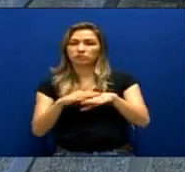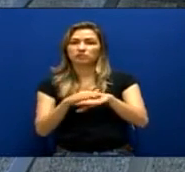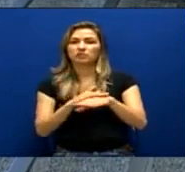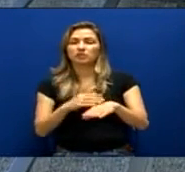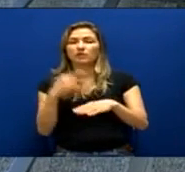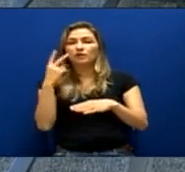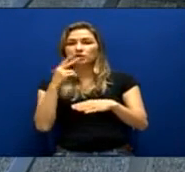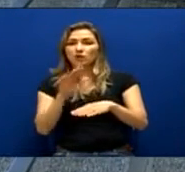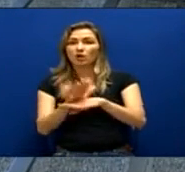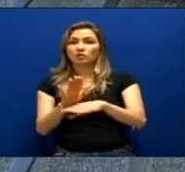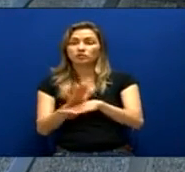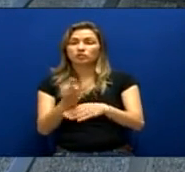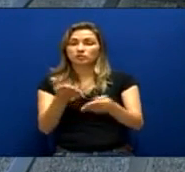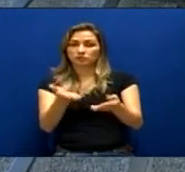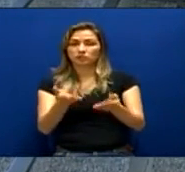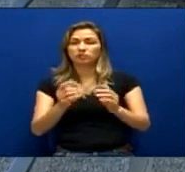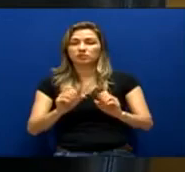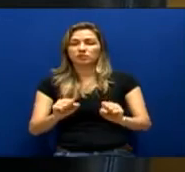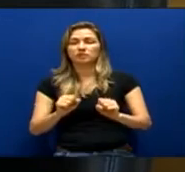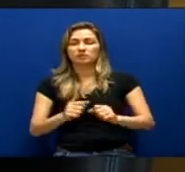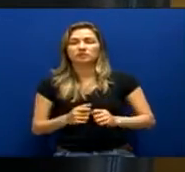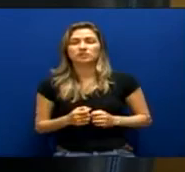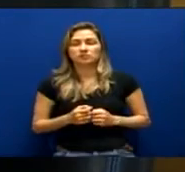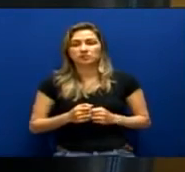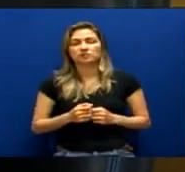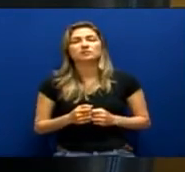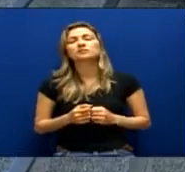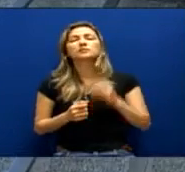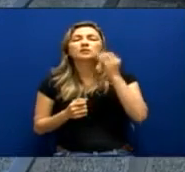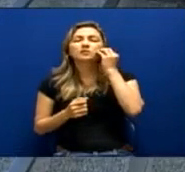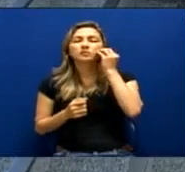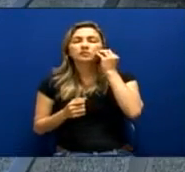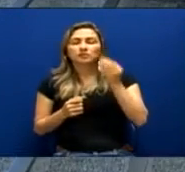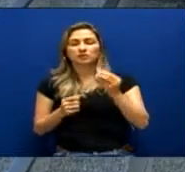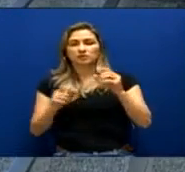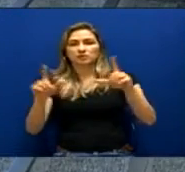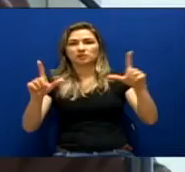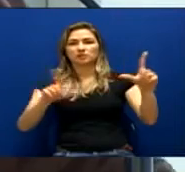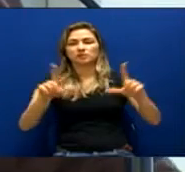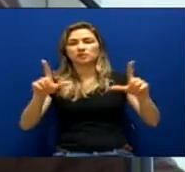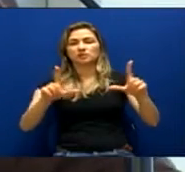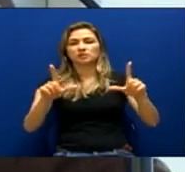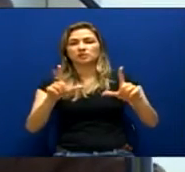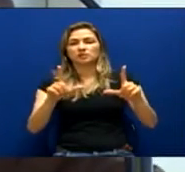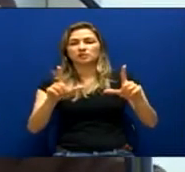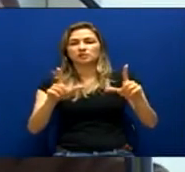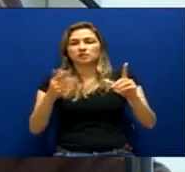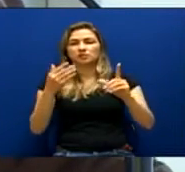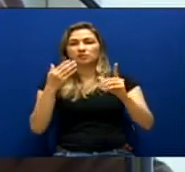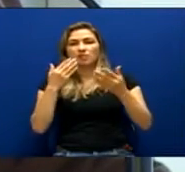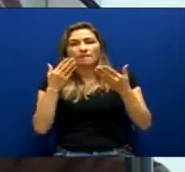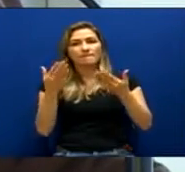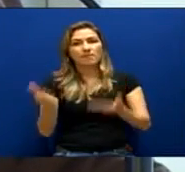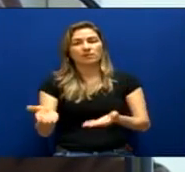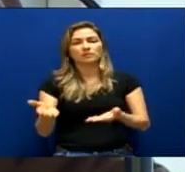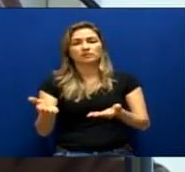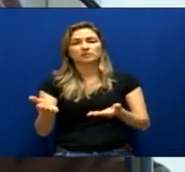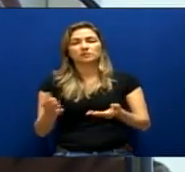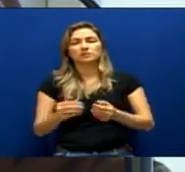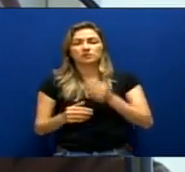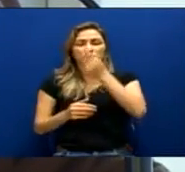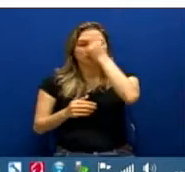está pretendendo aí de audiência. Só queria uma oportunidade para eles verem na tela. São algumas das vítimas.